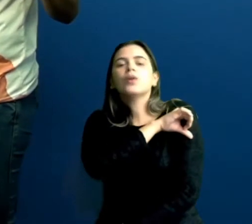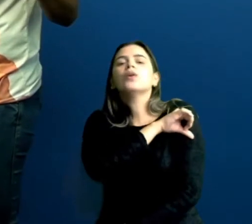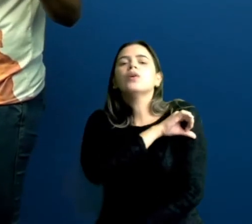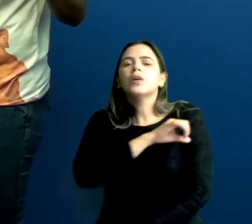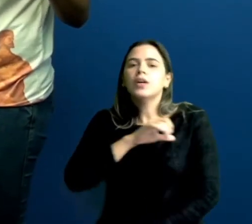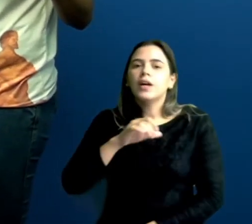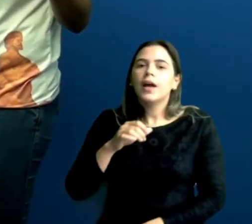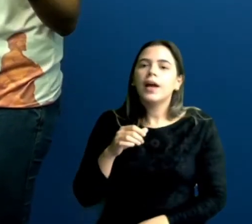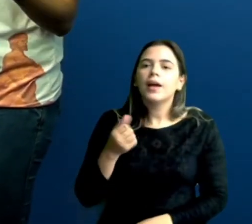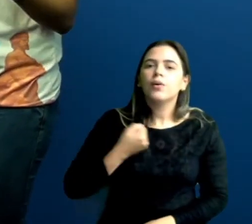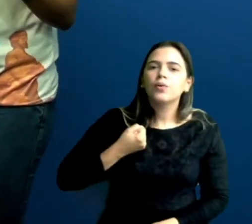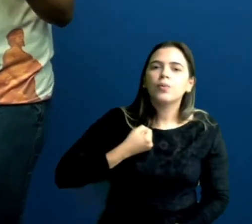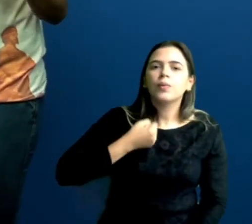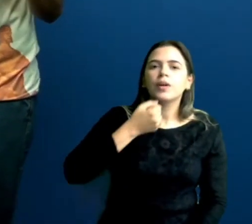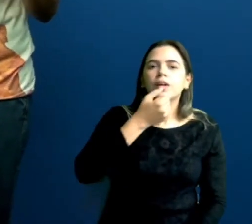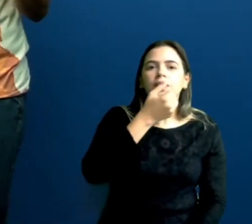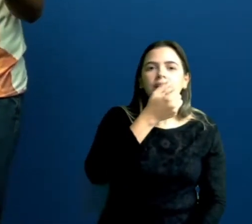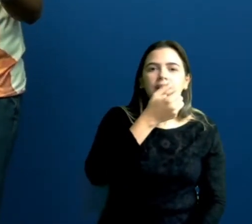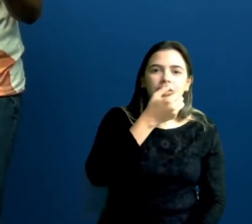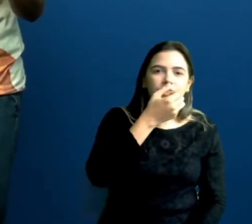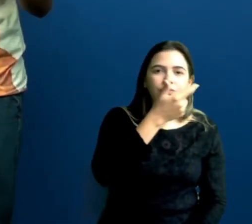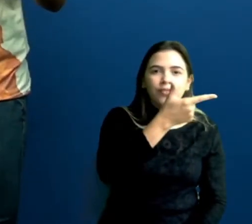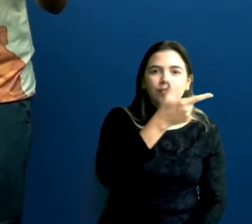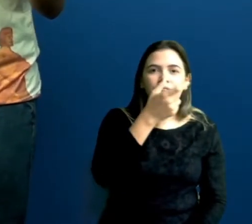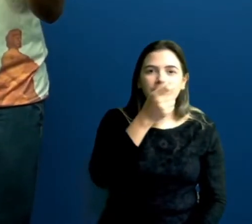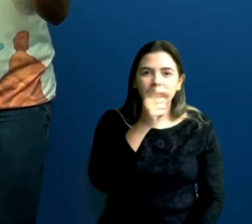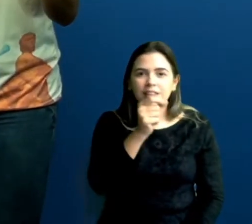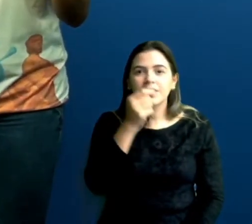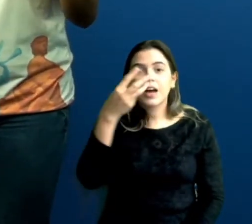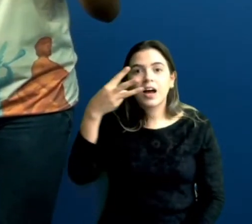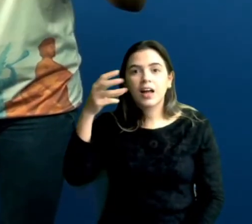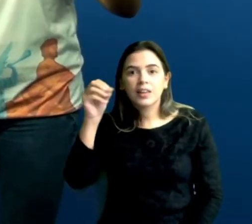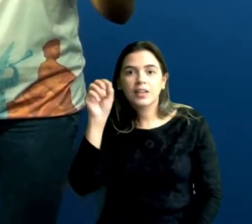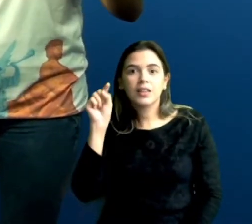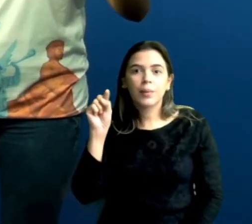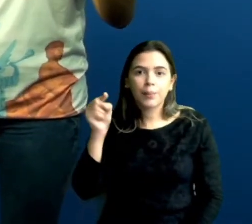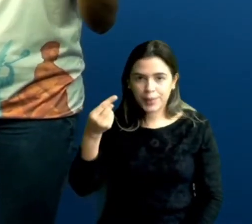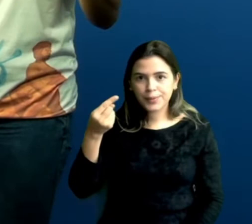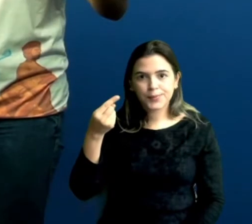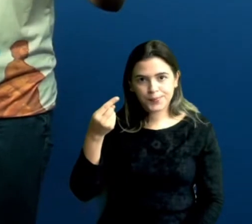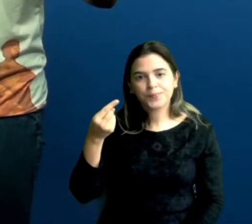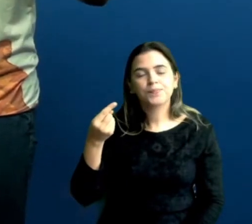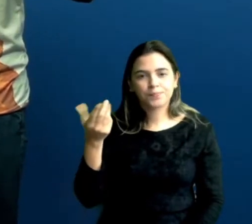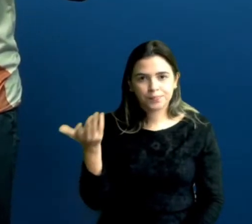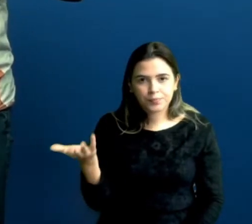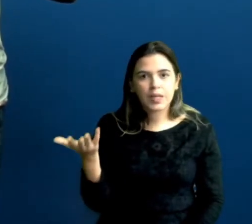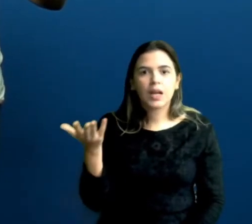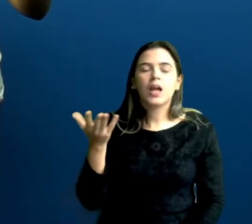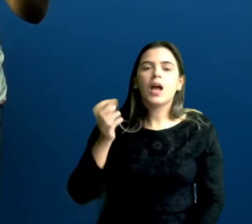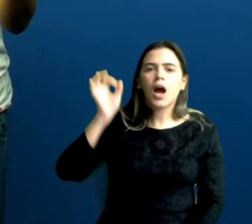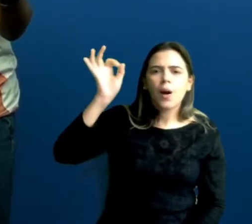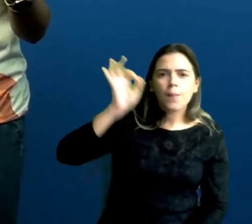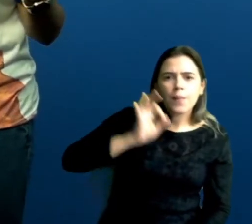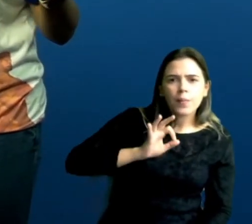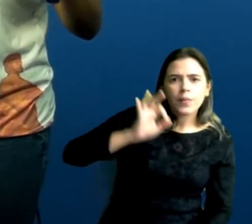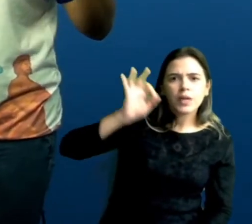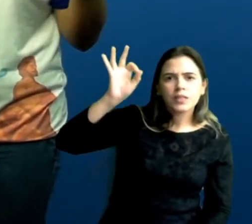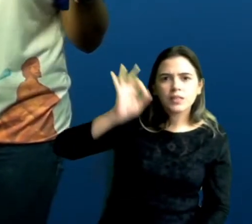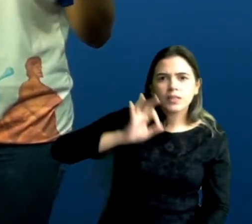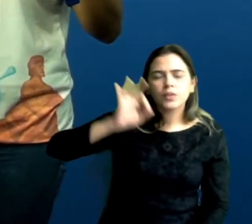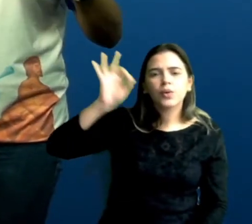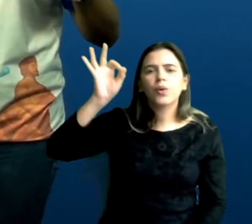20 e 30 mil. Quer dizer, a grande, o grande percentual, a grande